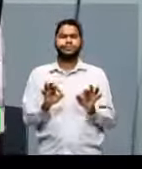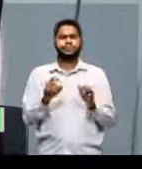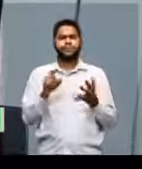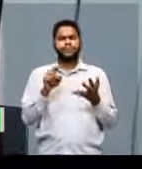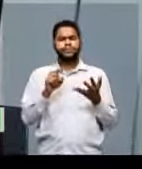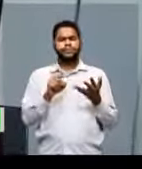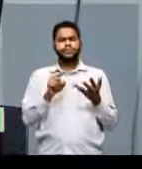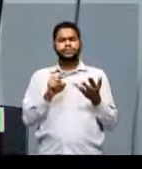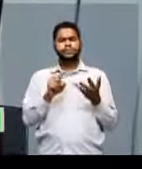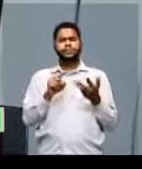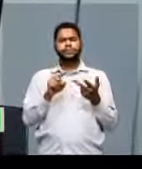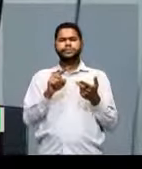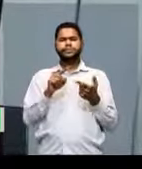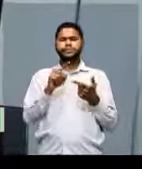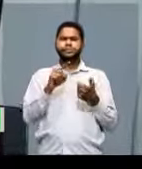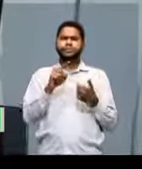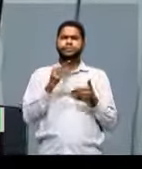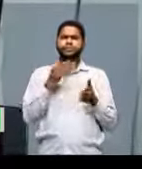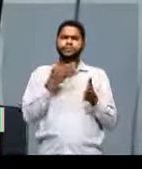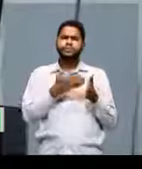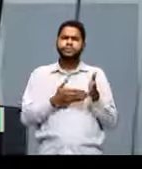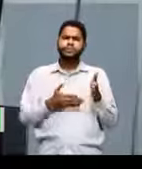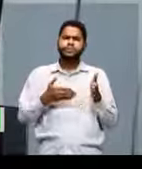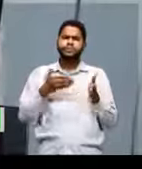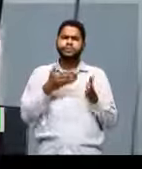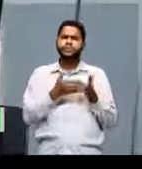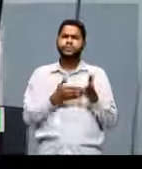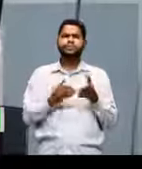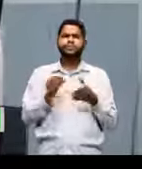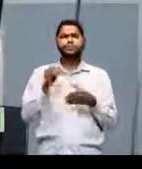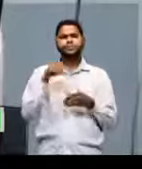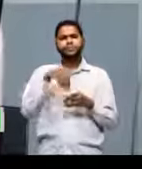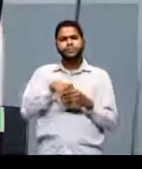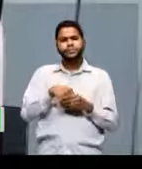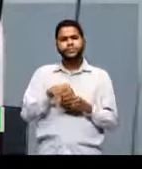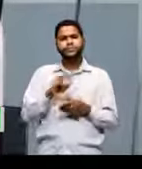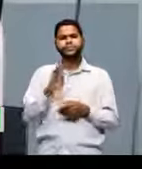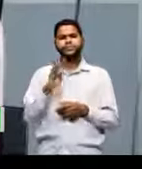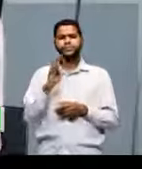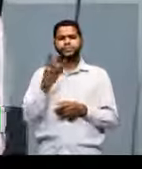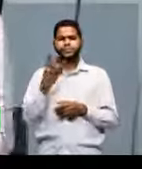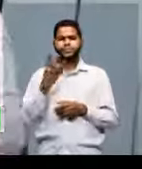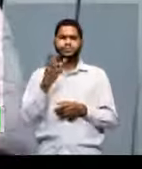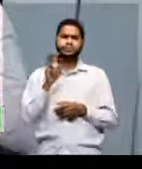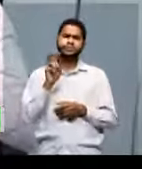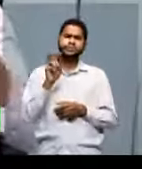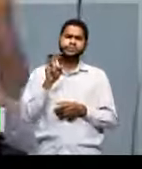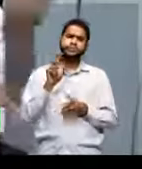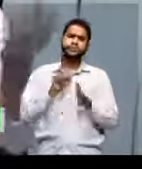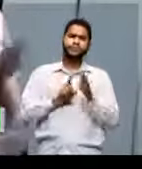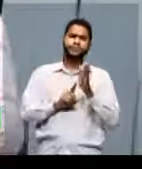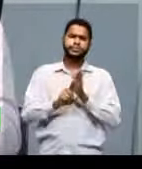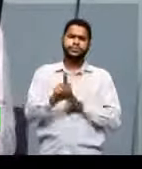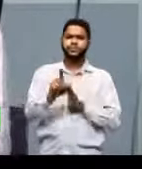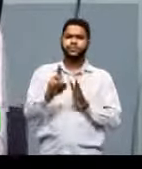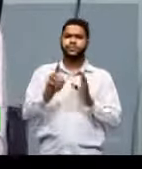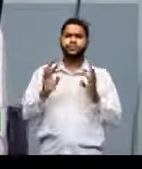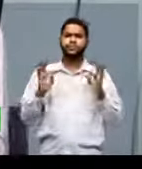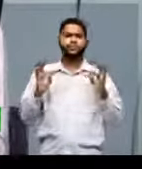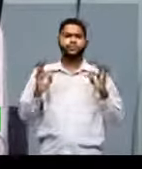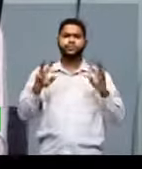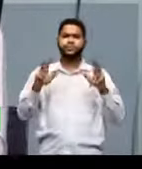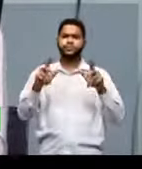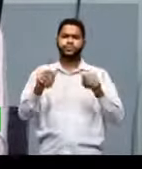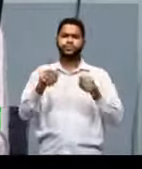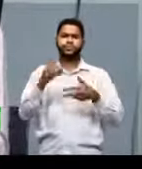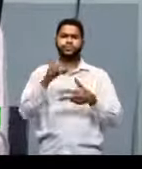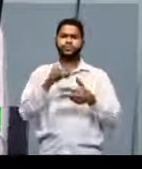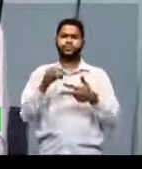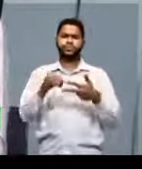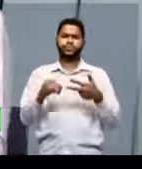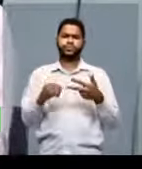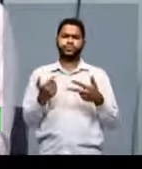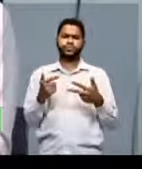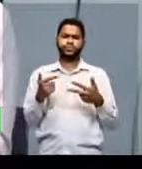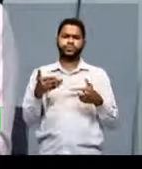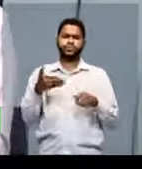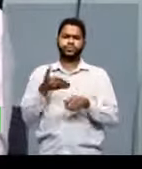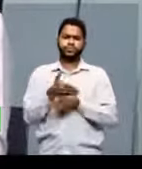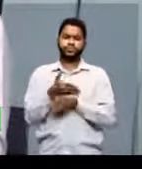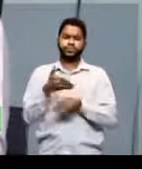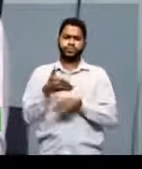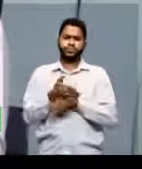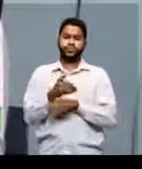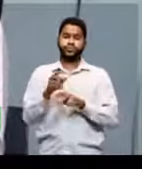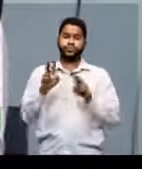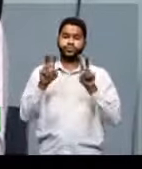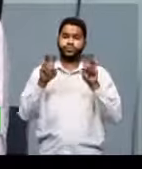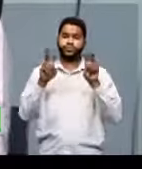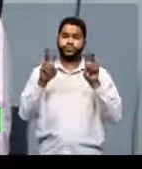as paredes bem delimitadas, dentro de 4 ou 5 questões de filosofia, e todo o restante do Enem você não vai ter acesso a